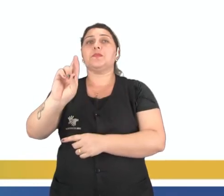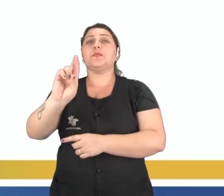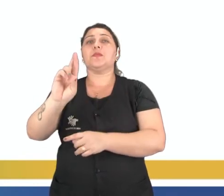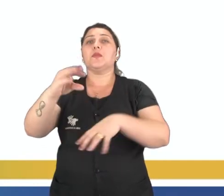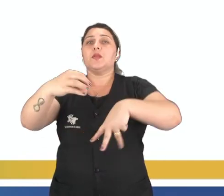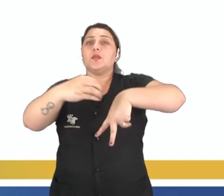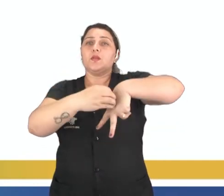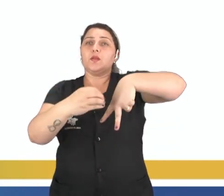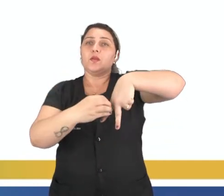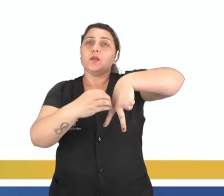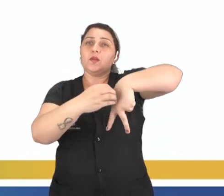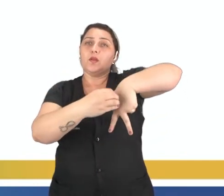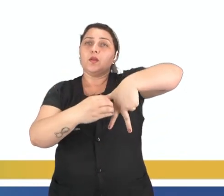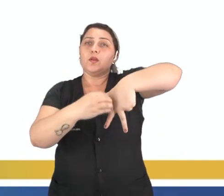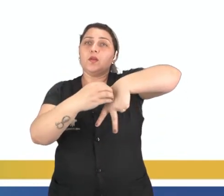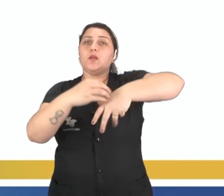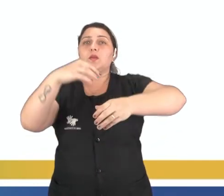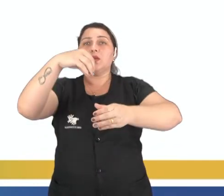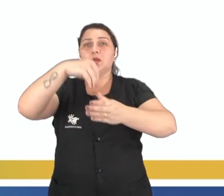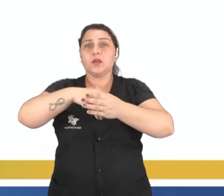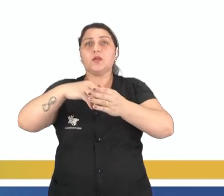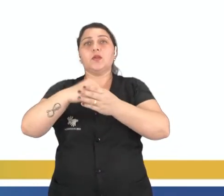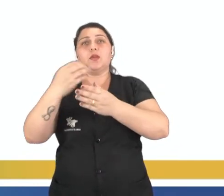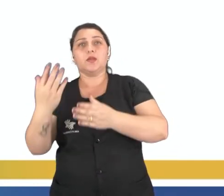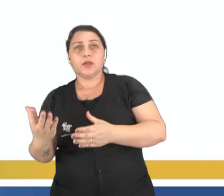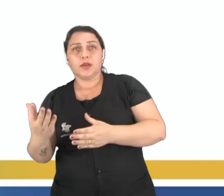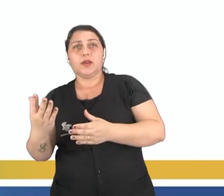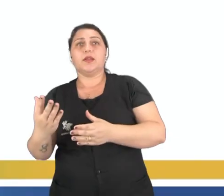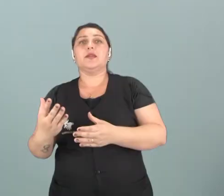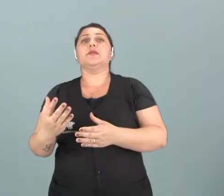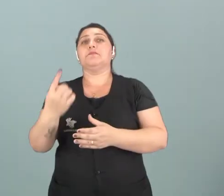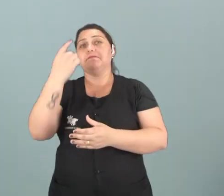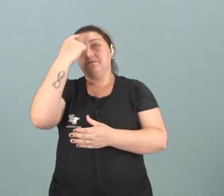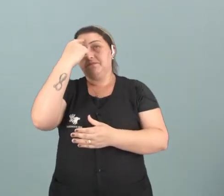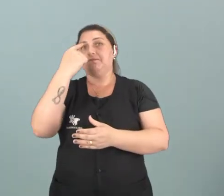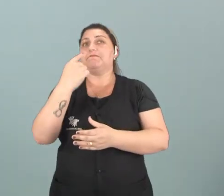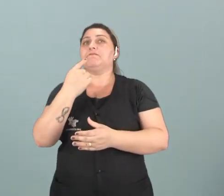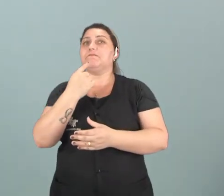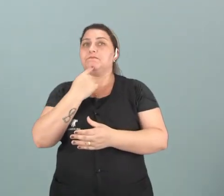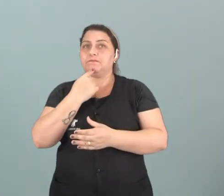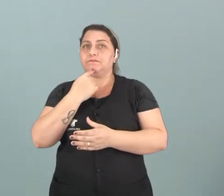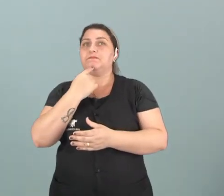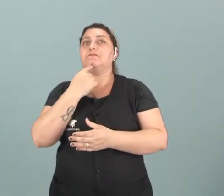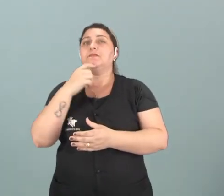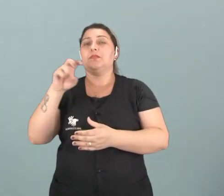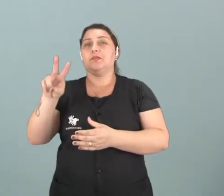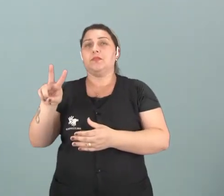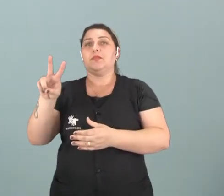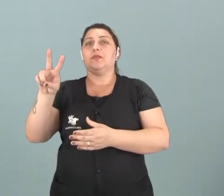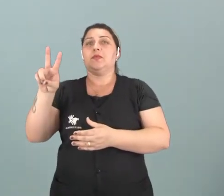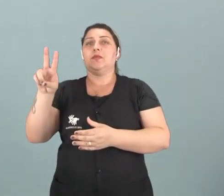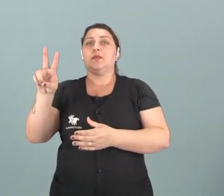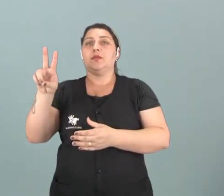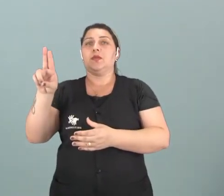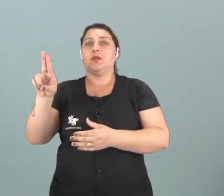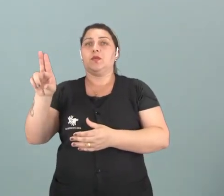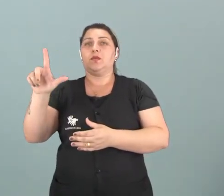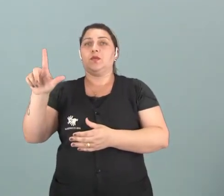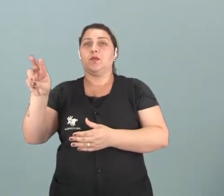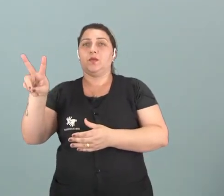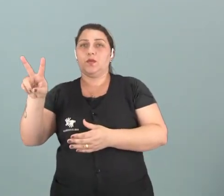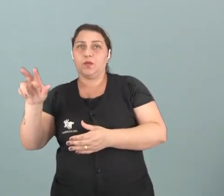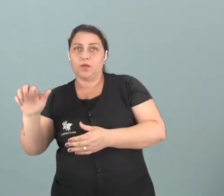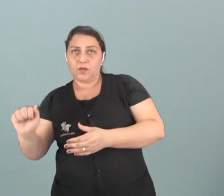externos do aparelho reprodutor feminino? Então nós vimos que nós temos a vulva formada pelos grandes lábios, os pequenos